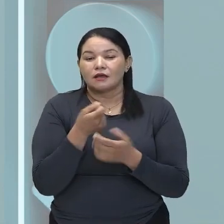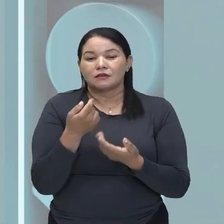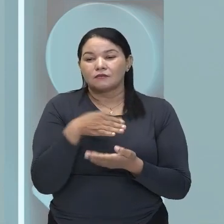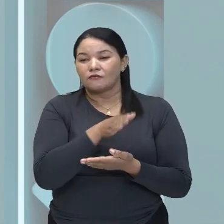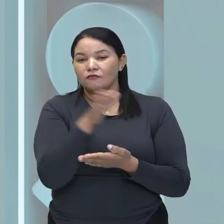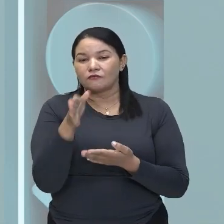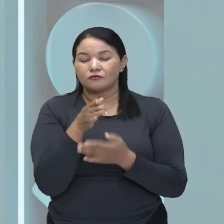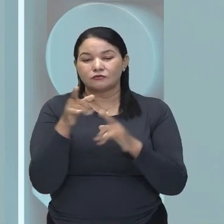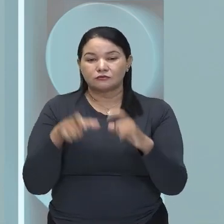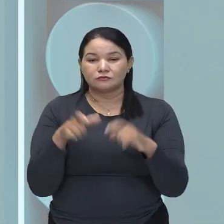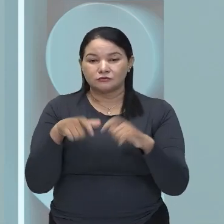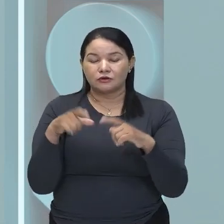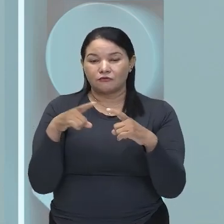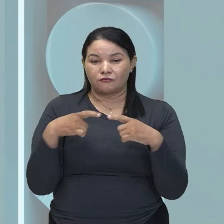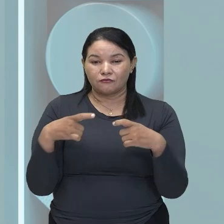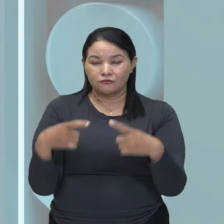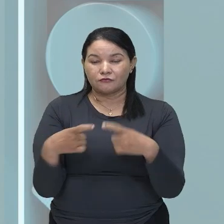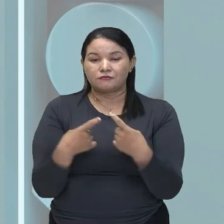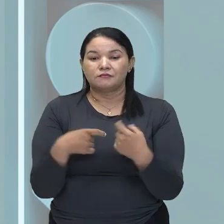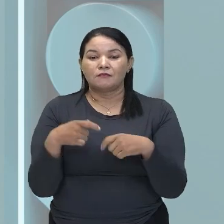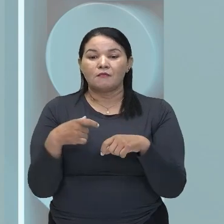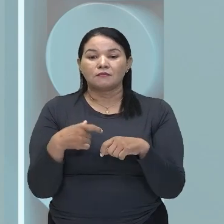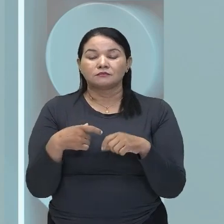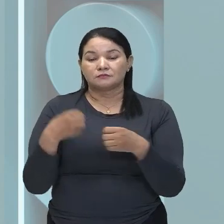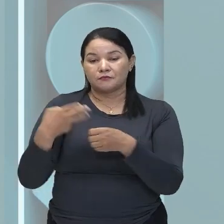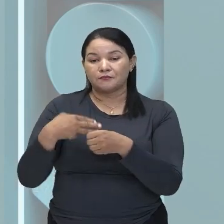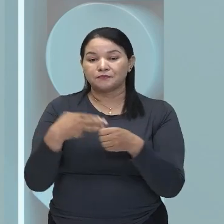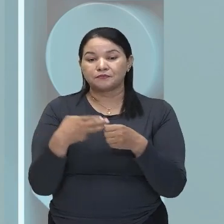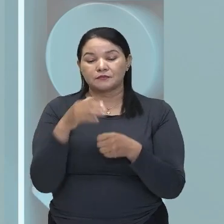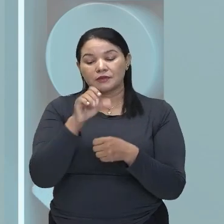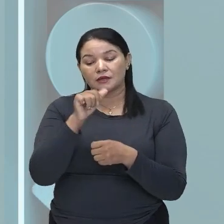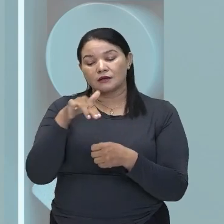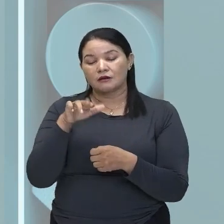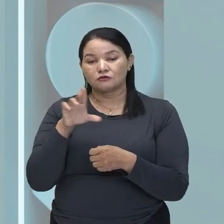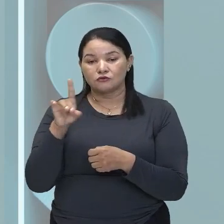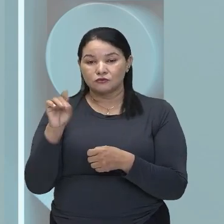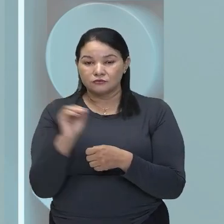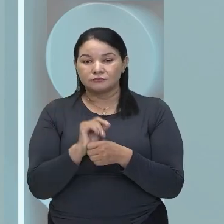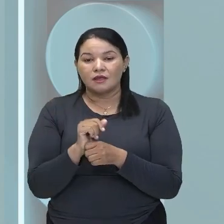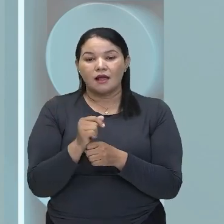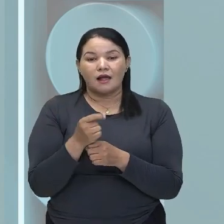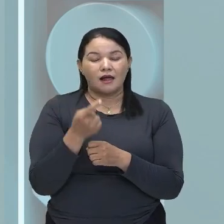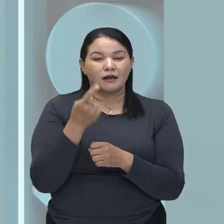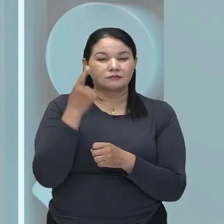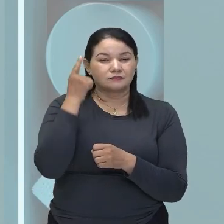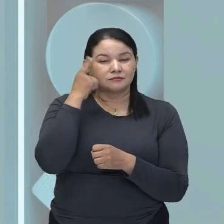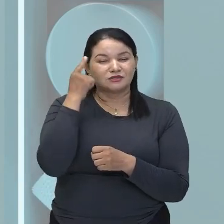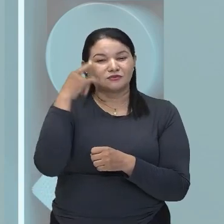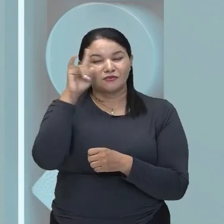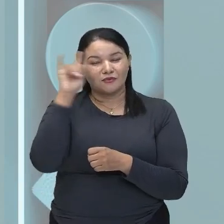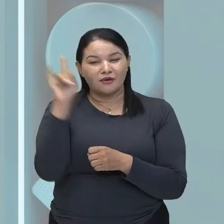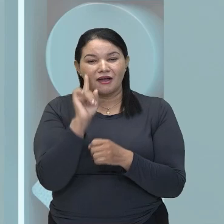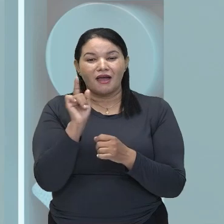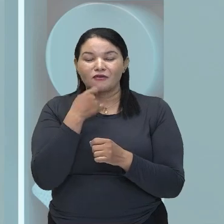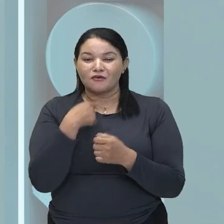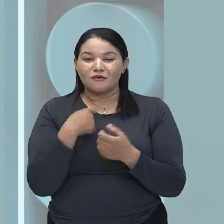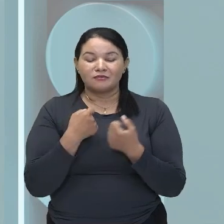a guerra no município de Canudos. Suspeitando que estivesse sendo traído por sua esposa, Euclides